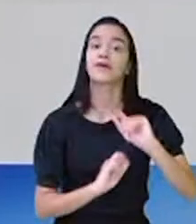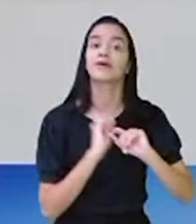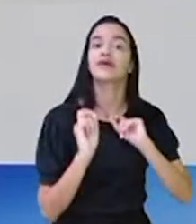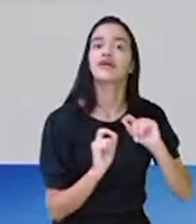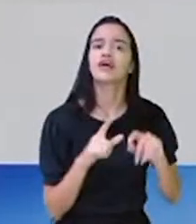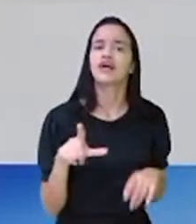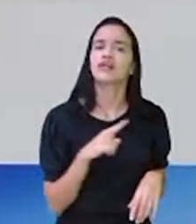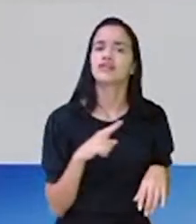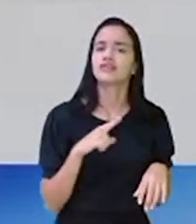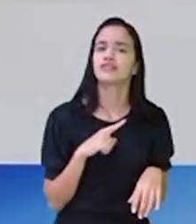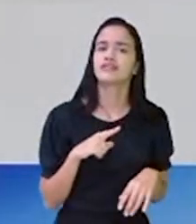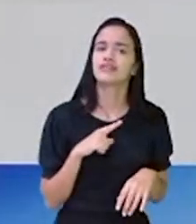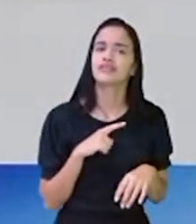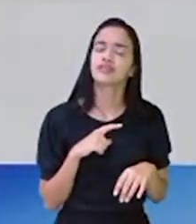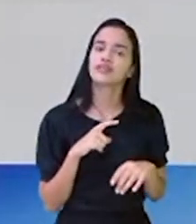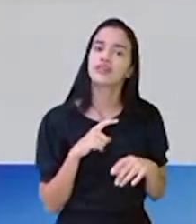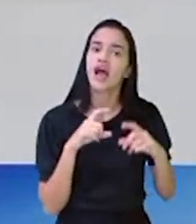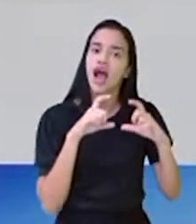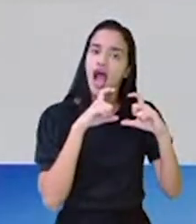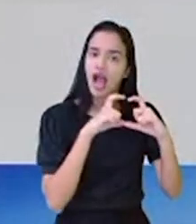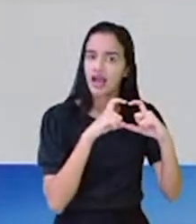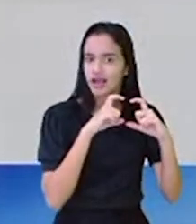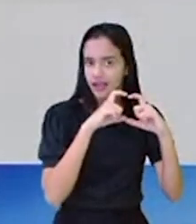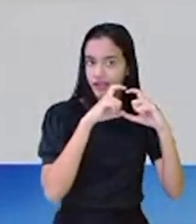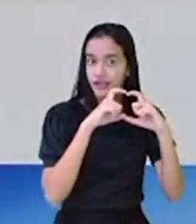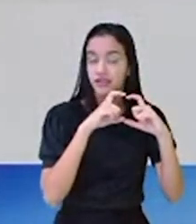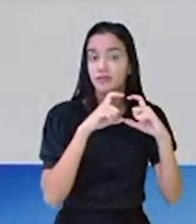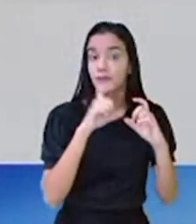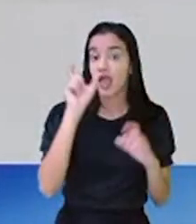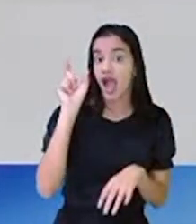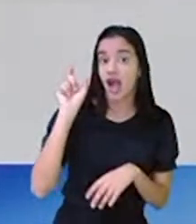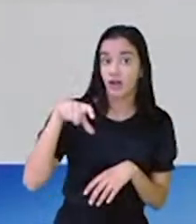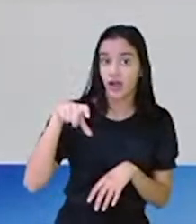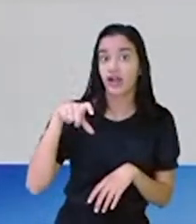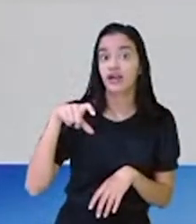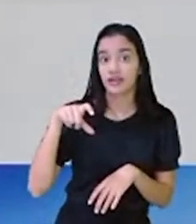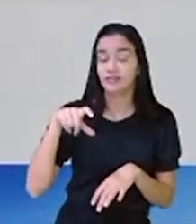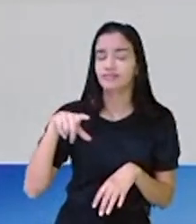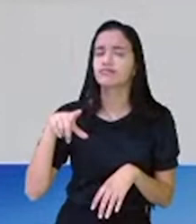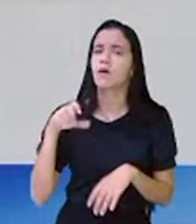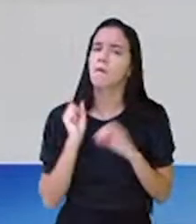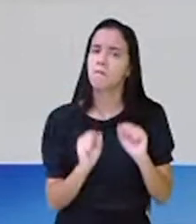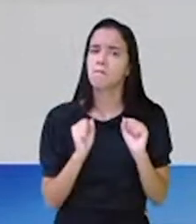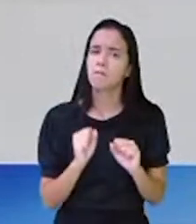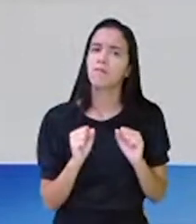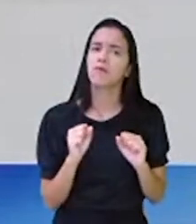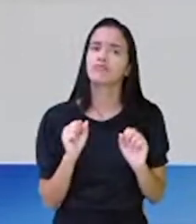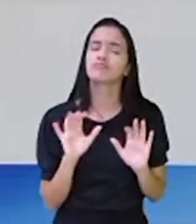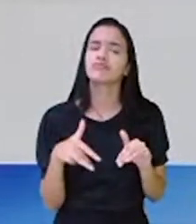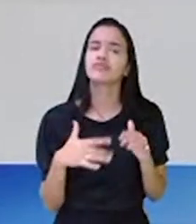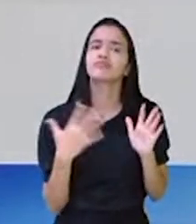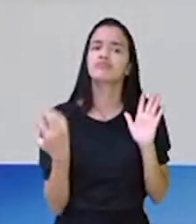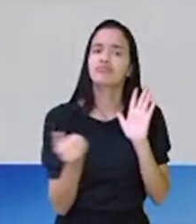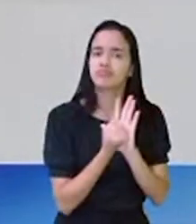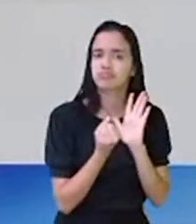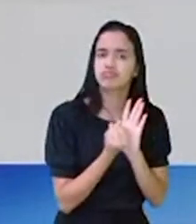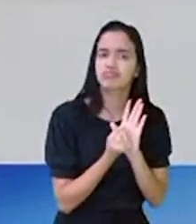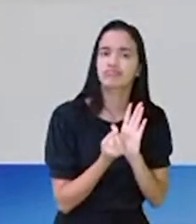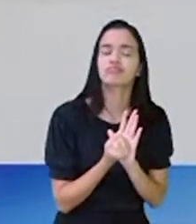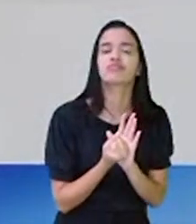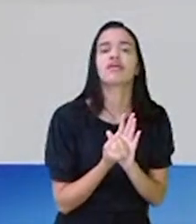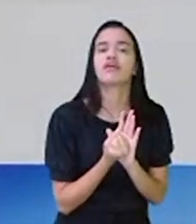emitindo a carteirinha dos estudantes da turma. Então, se a professora quiser, ela pode ir lá cadastrar a turminha dela, né,